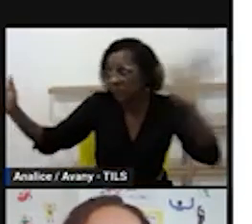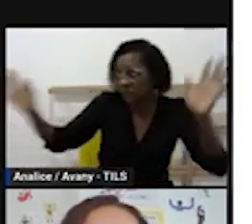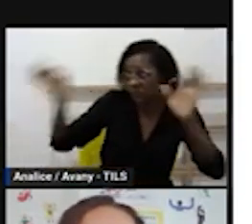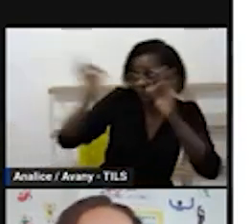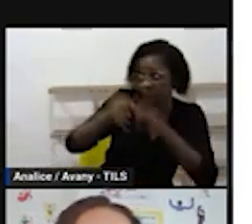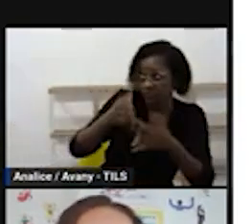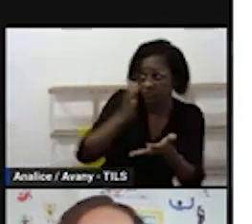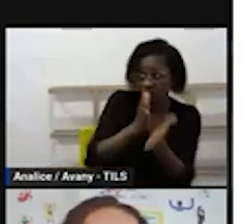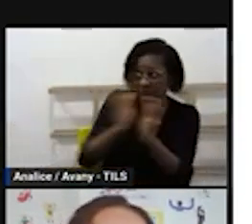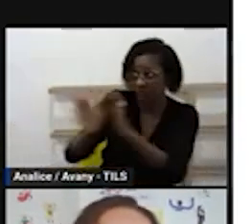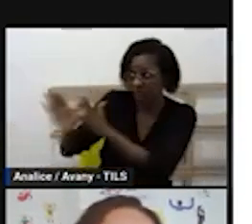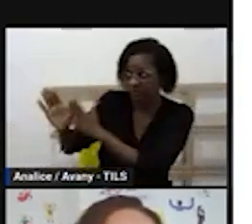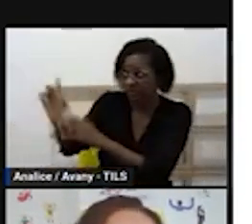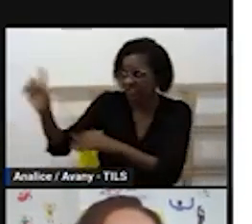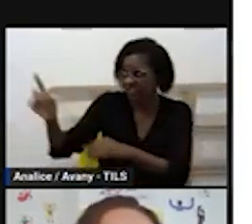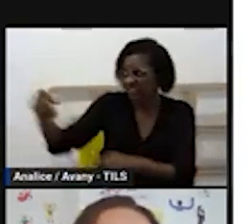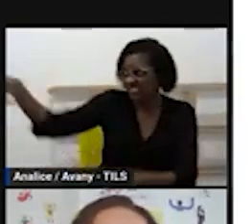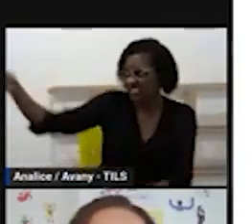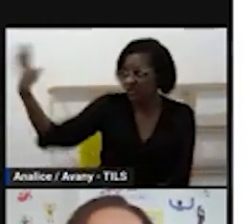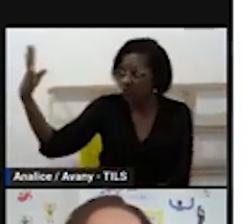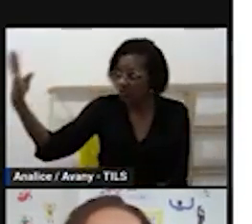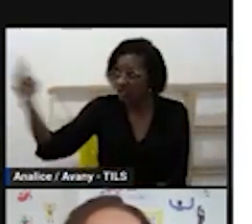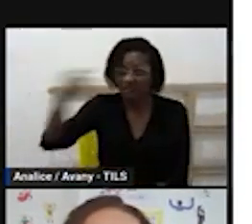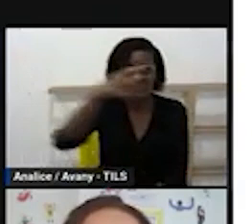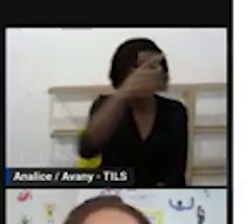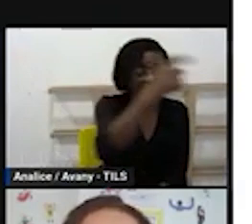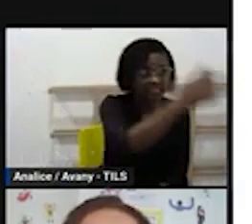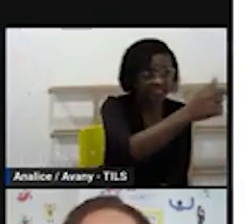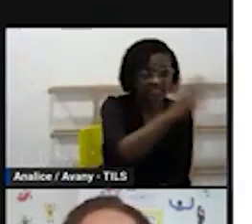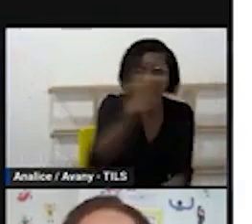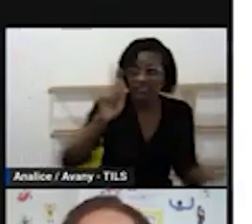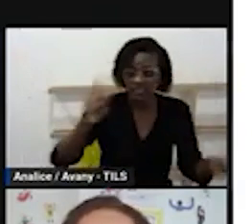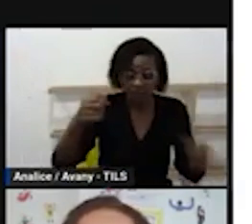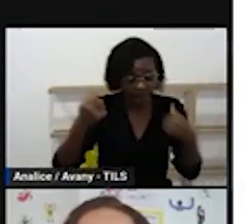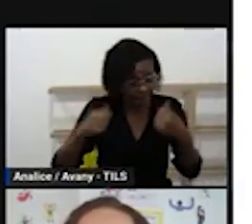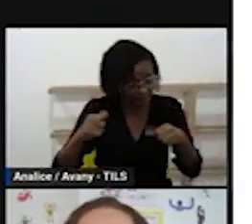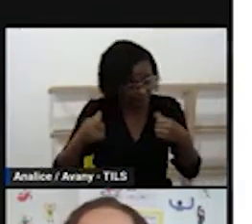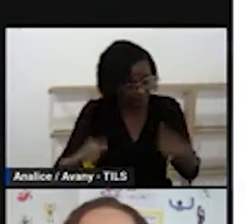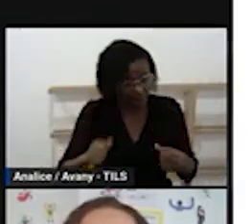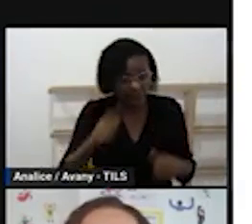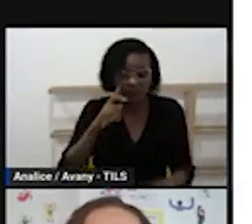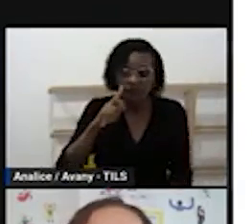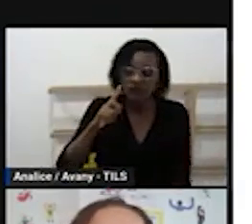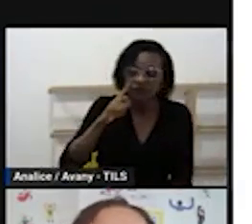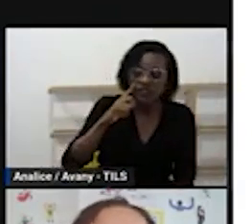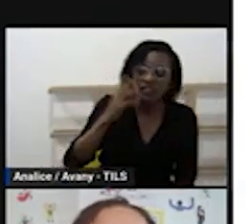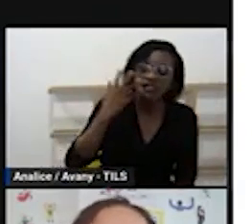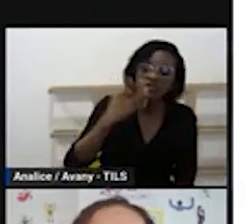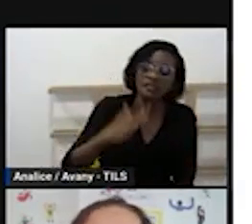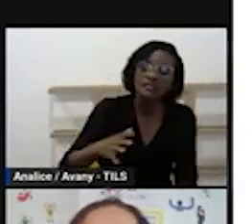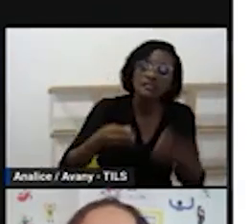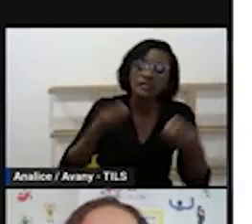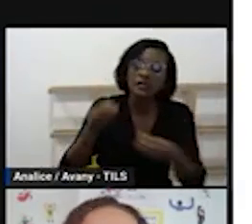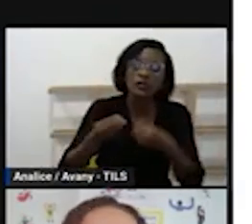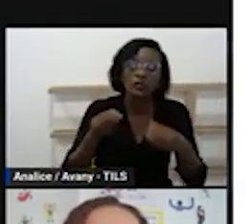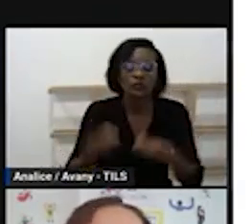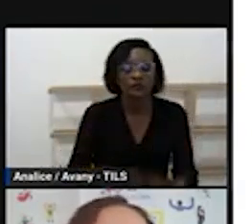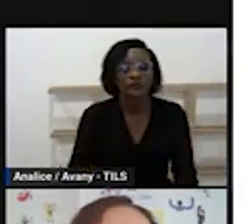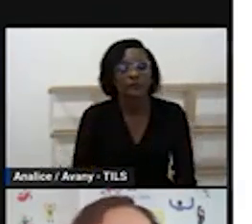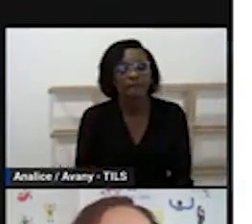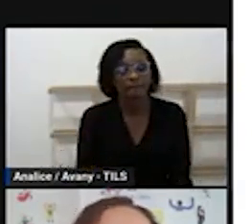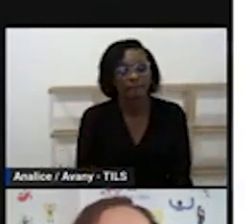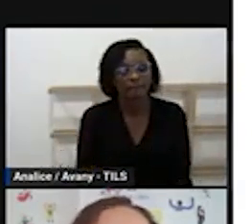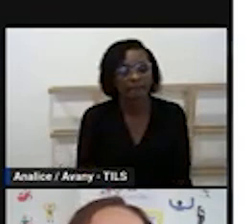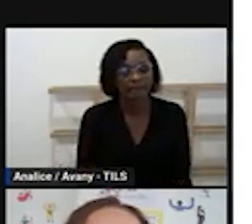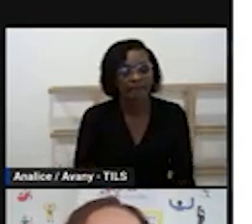se é se é quatro se é sete a gente vai pensar que a gente precisa ter esse desenvolvimento integral da criança né pensando nesse cognitivo